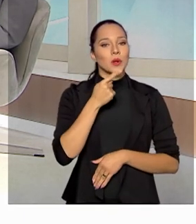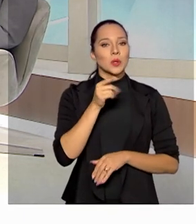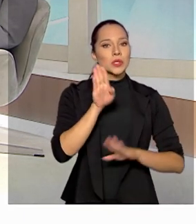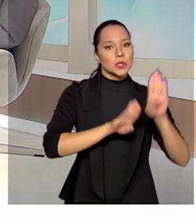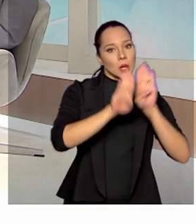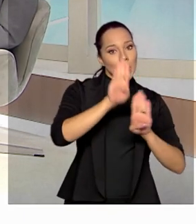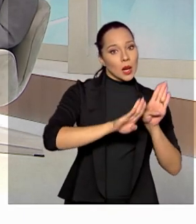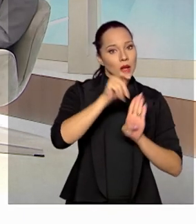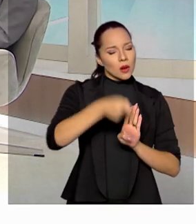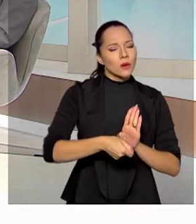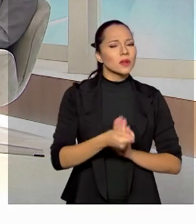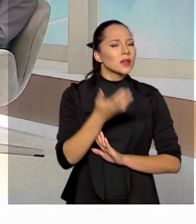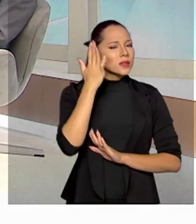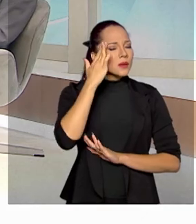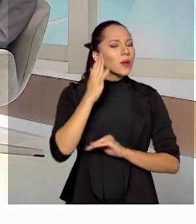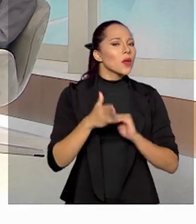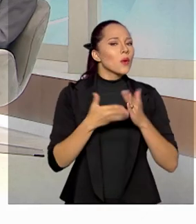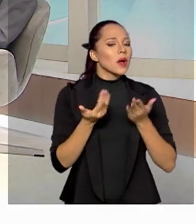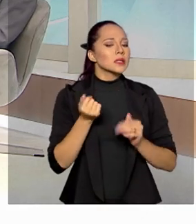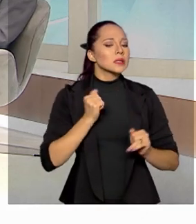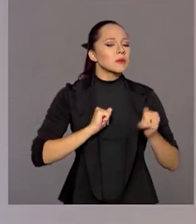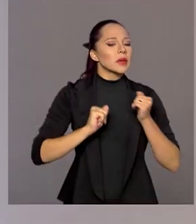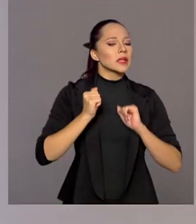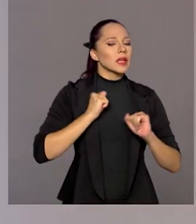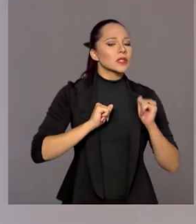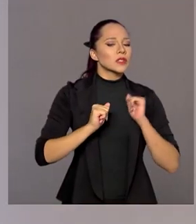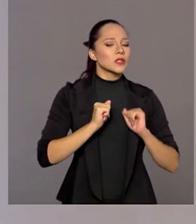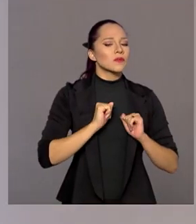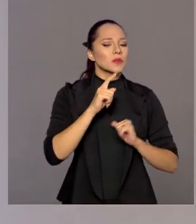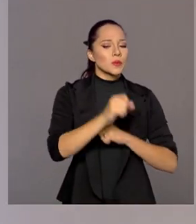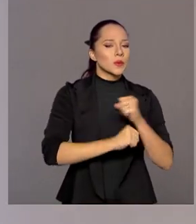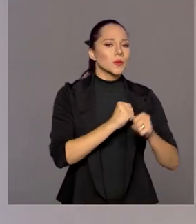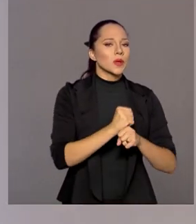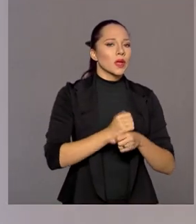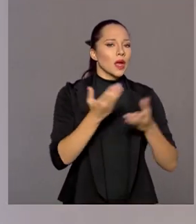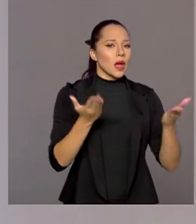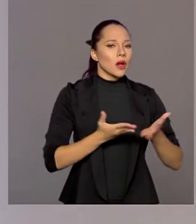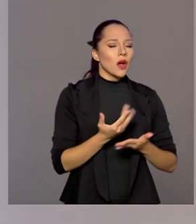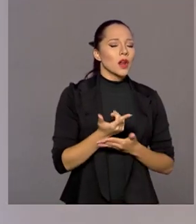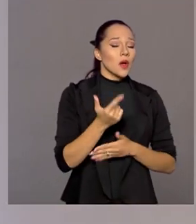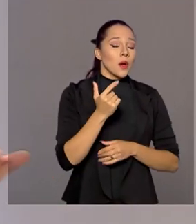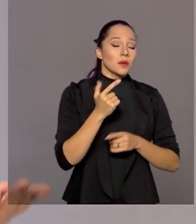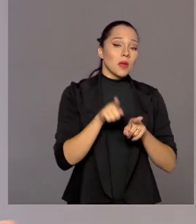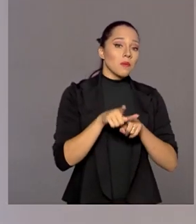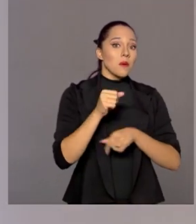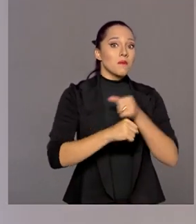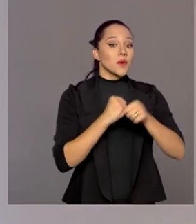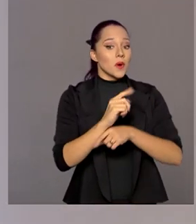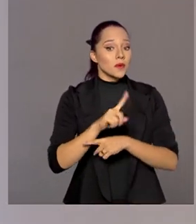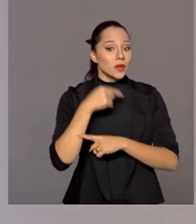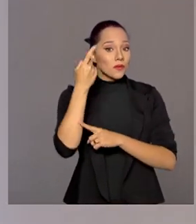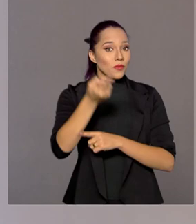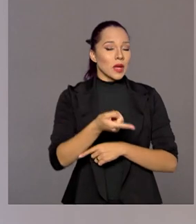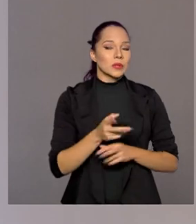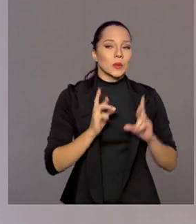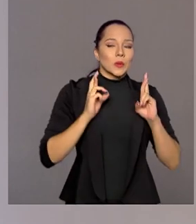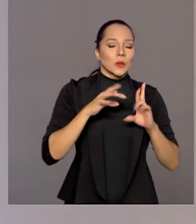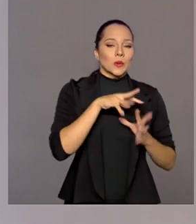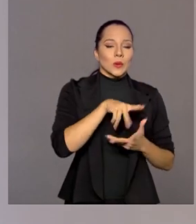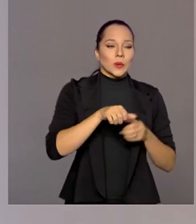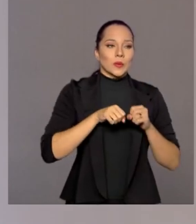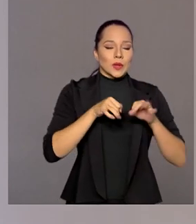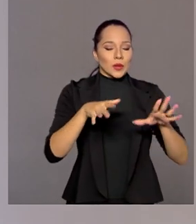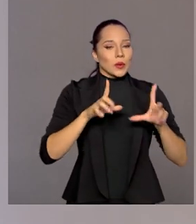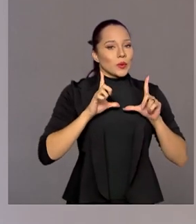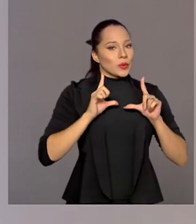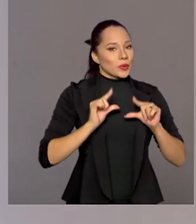leilões. Eu queria saber quais são as expectativas ainda para esse ano, para o outro ano que vem, a gente esperando que a pandemia tenha dado